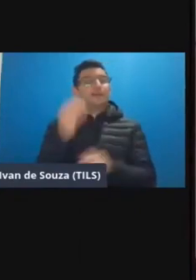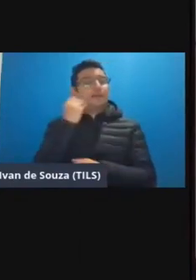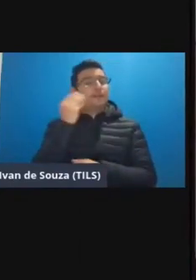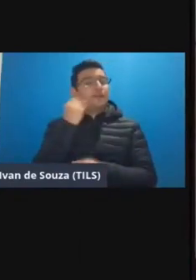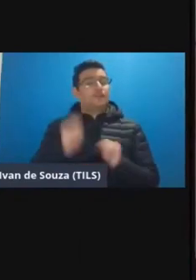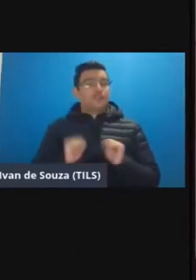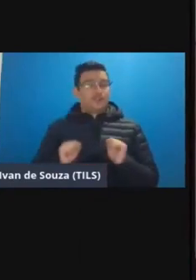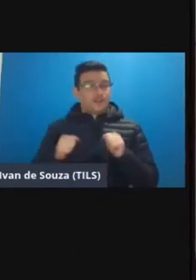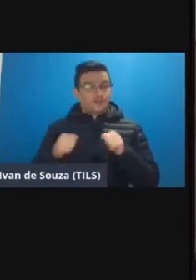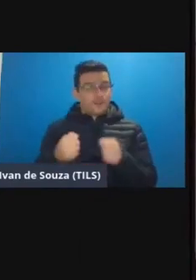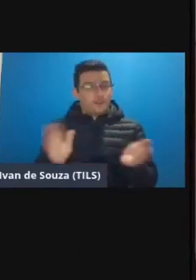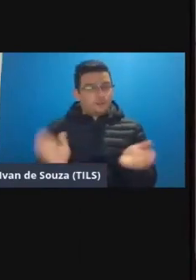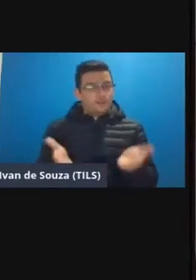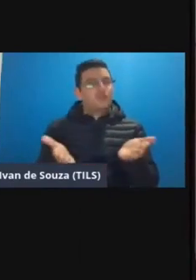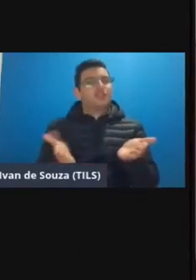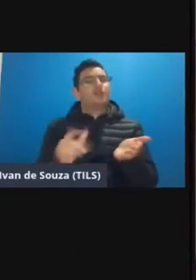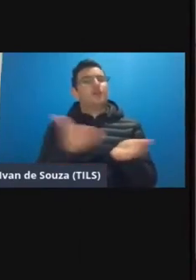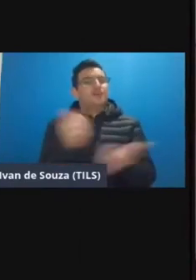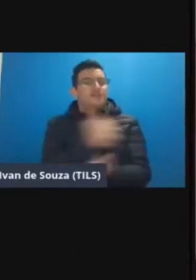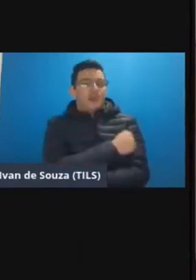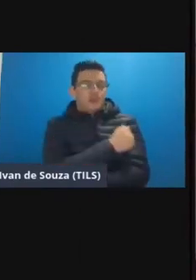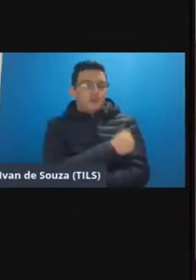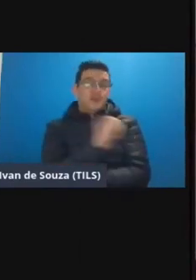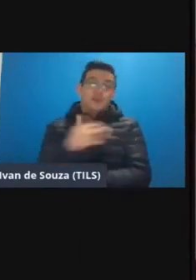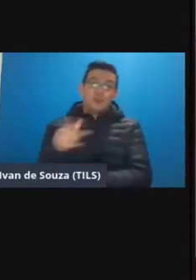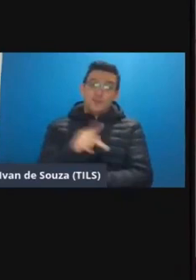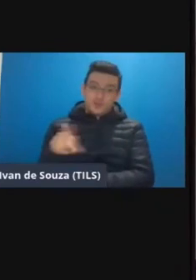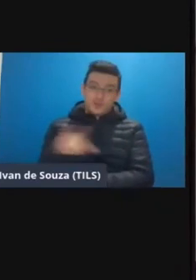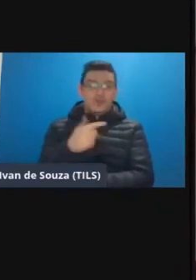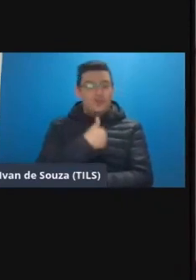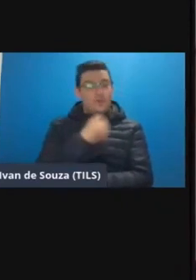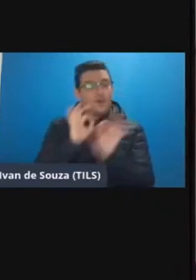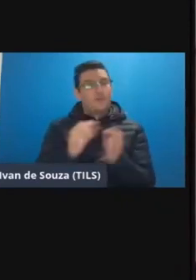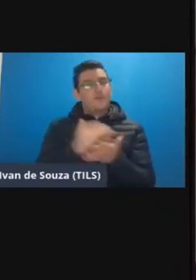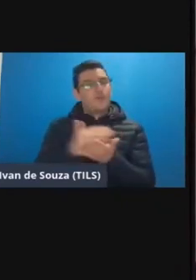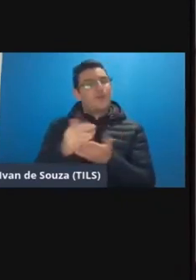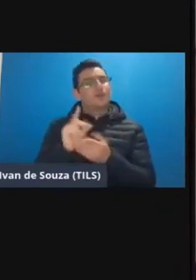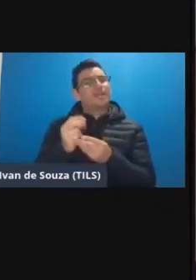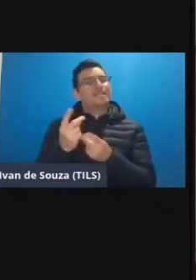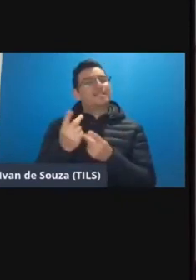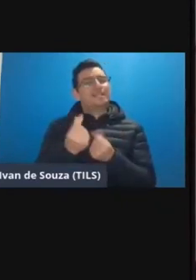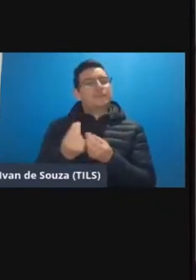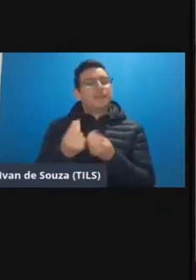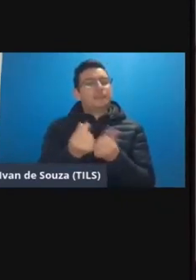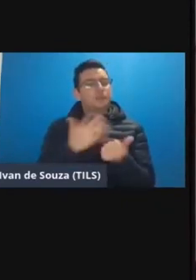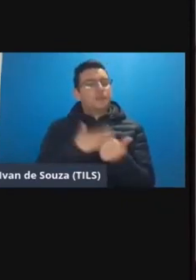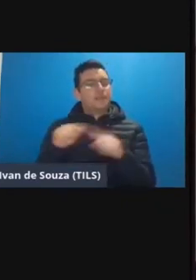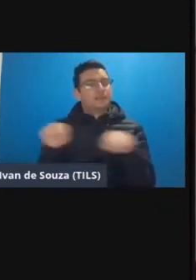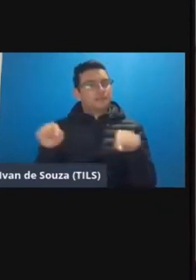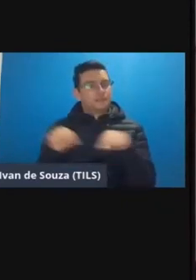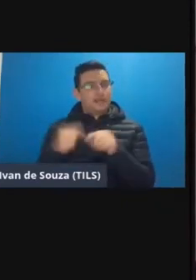engajamento desse aluno então professor é eu eu realmente começo com uma sensibilização na minha turma